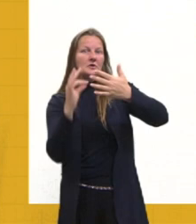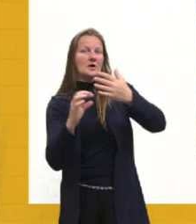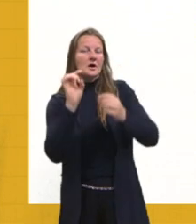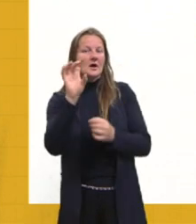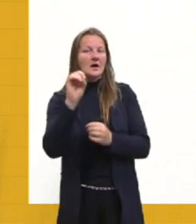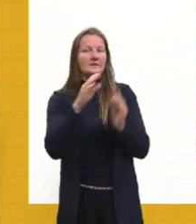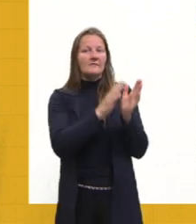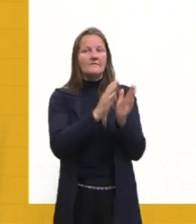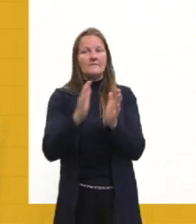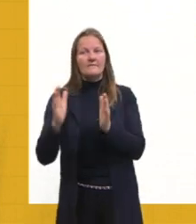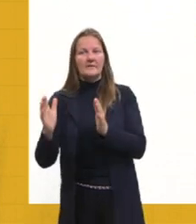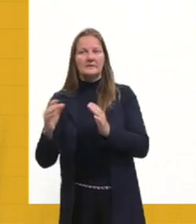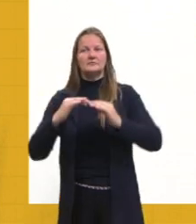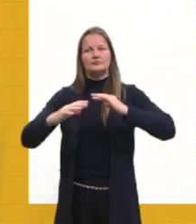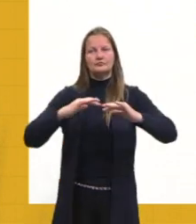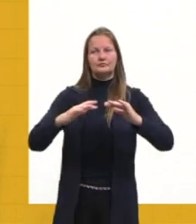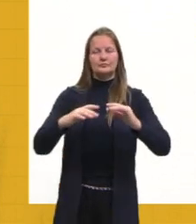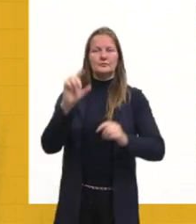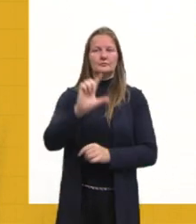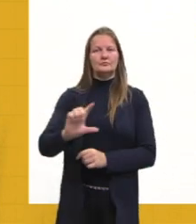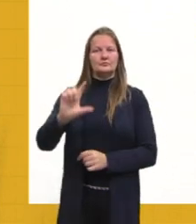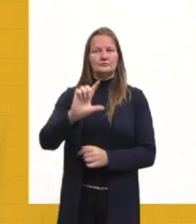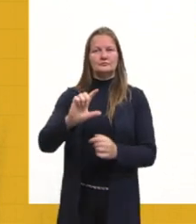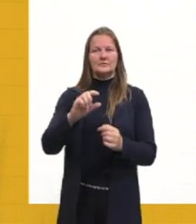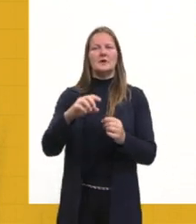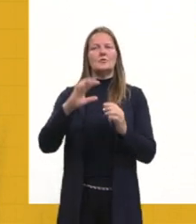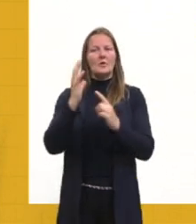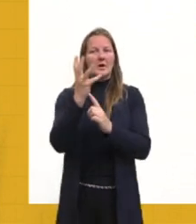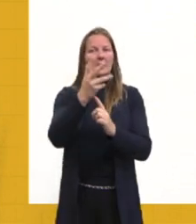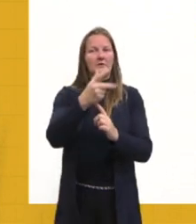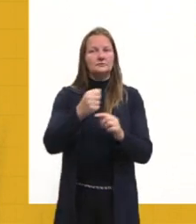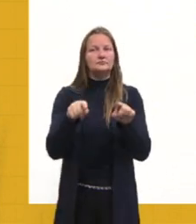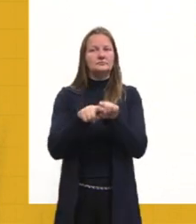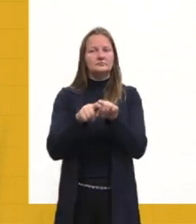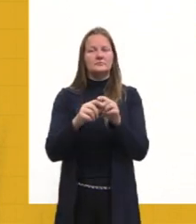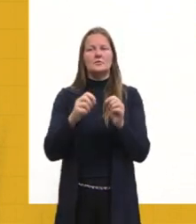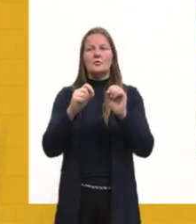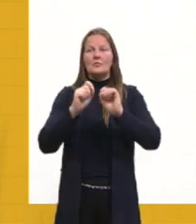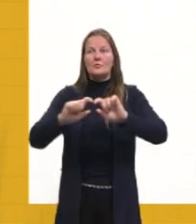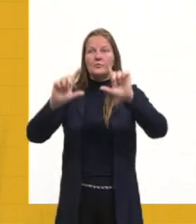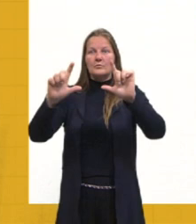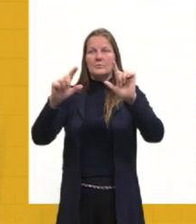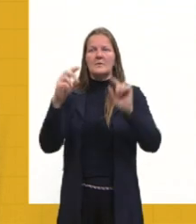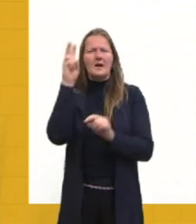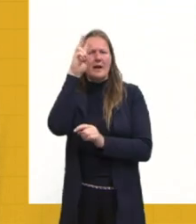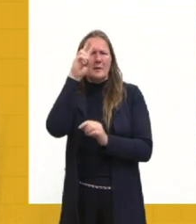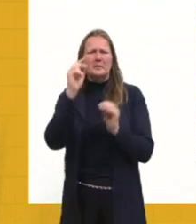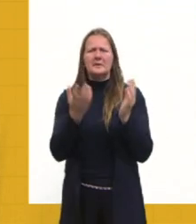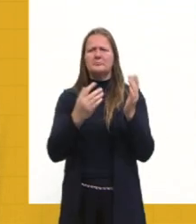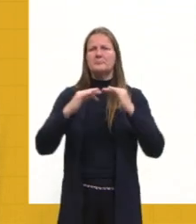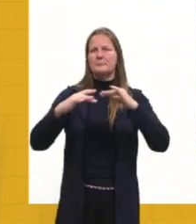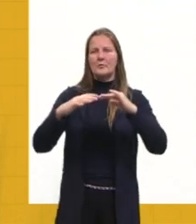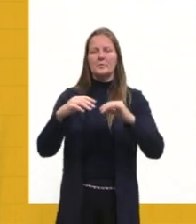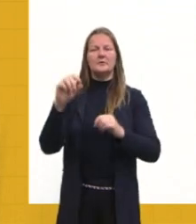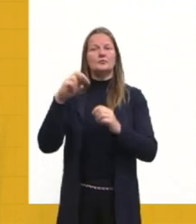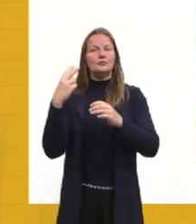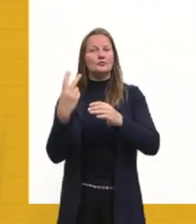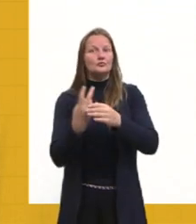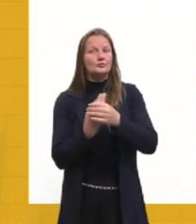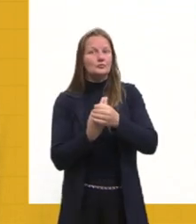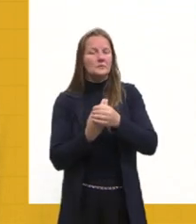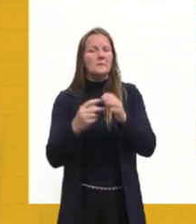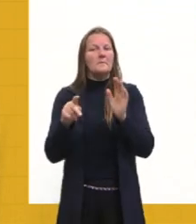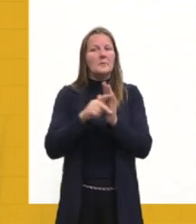de cada um destes movimentos. Bom, este slide eu trouxe para lembrar a vocês que estes movimentos de vanguarda,